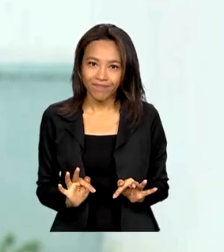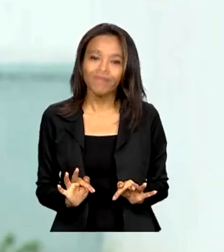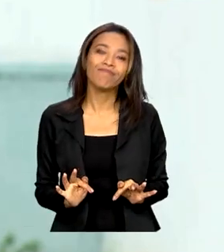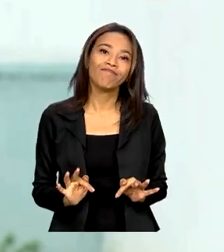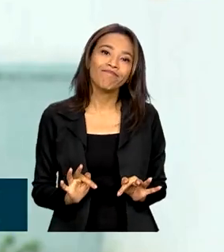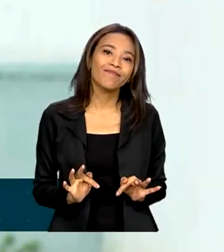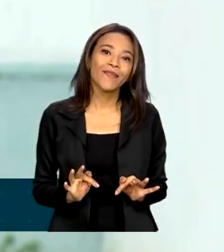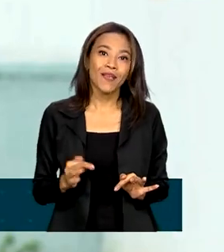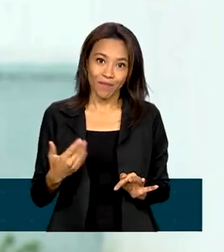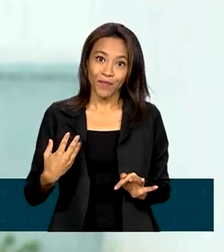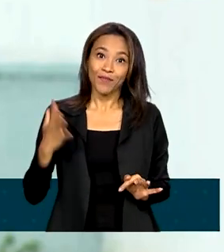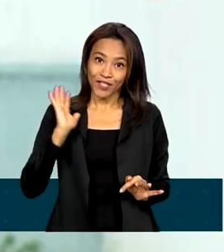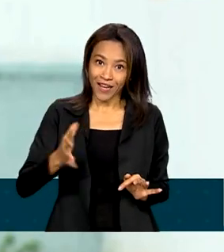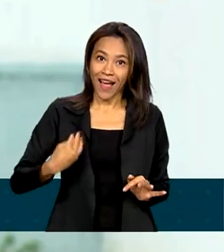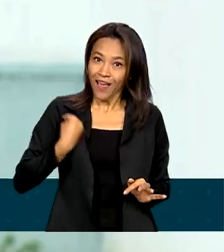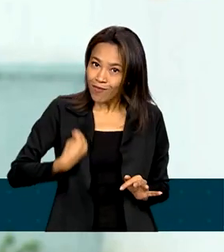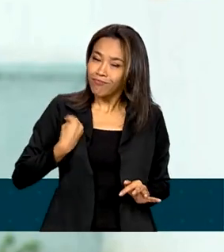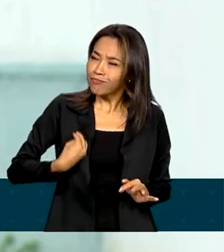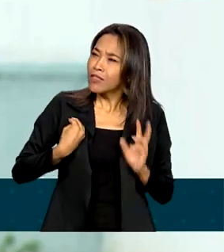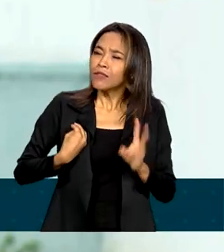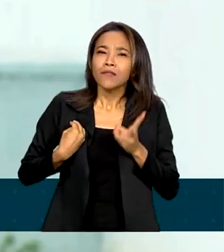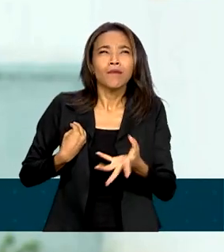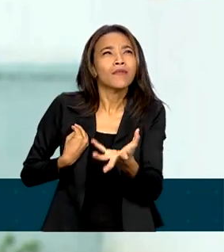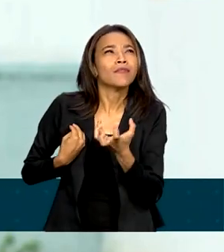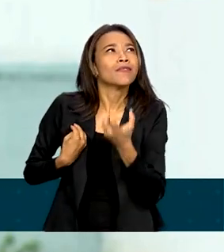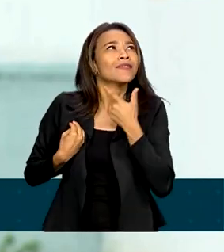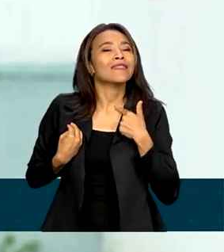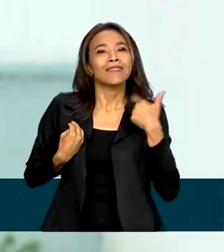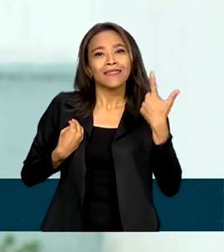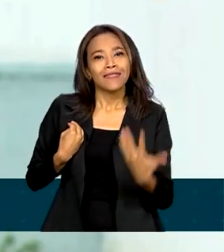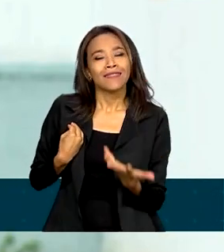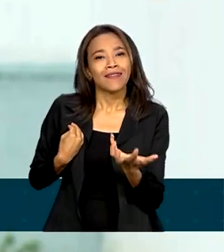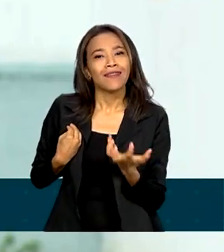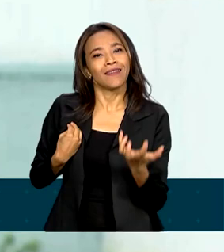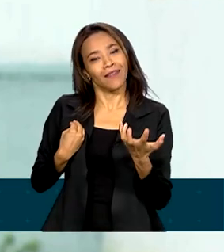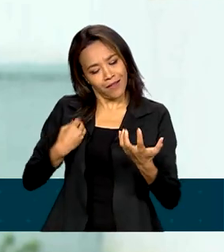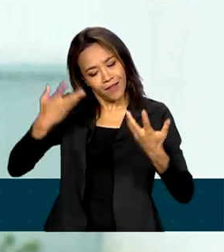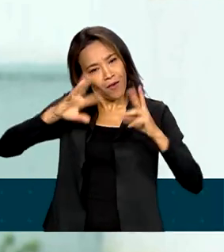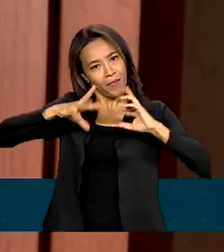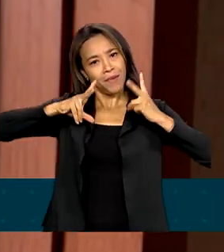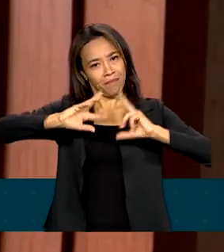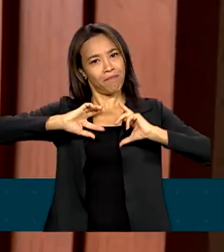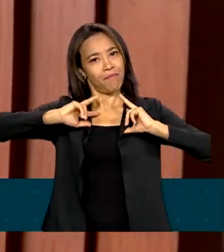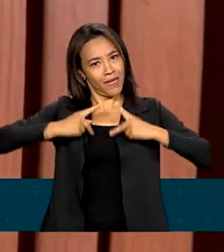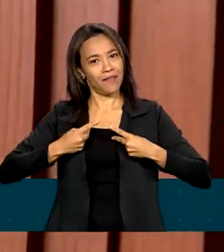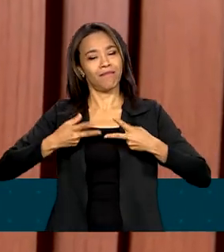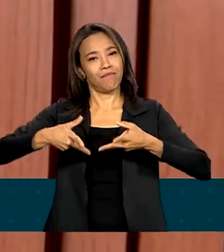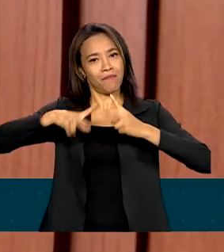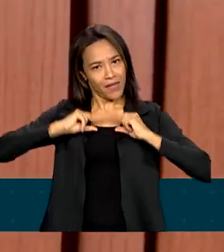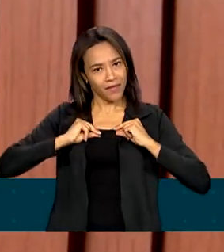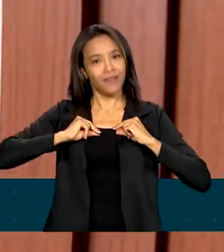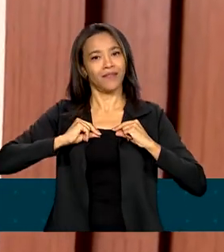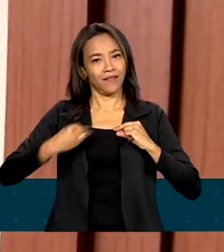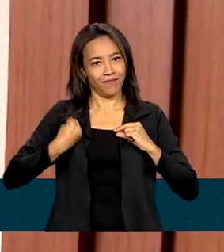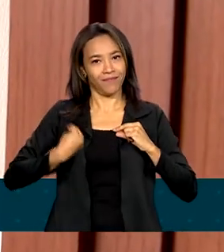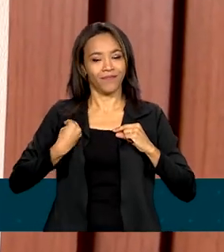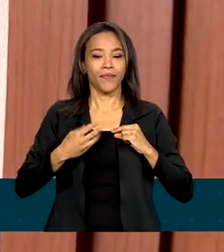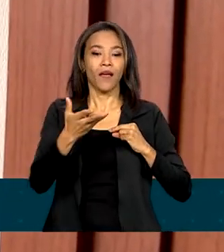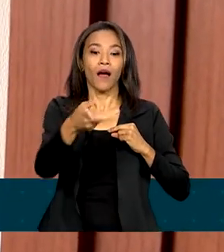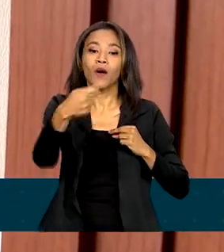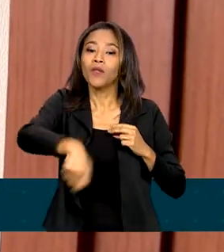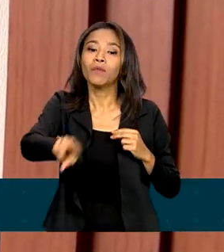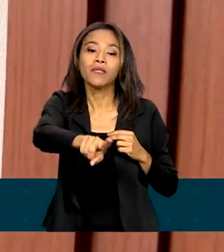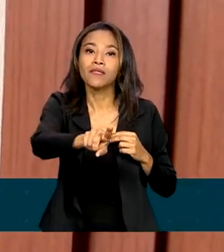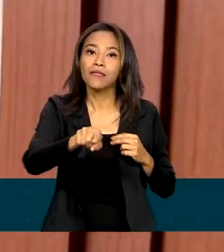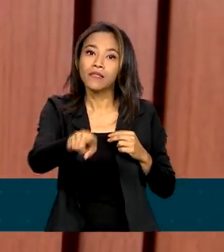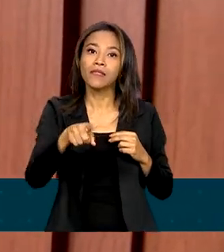estar onde eu sempre quis estar e sempre acho que mereci estar. Para a Vera, agora não vai mais ser preciso